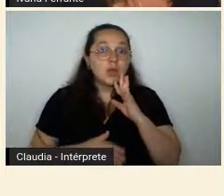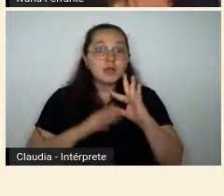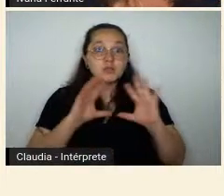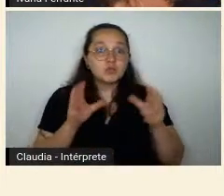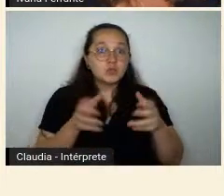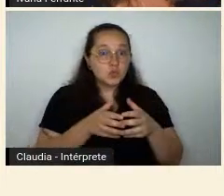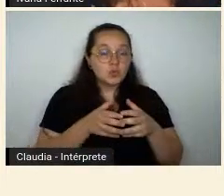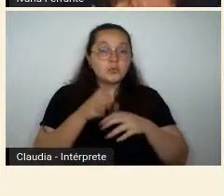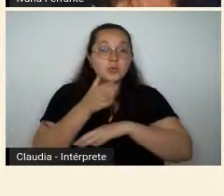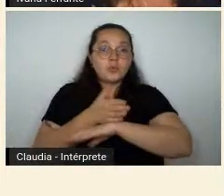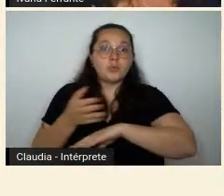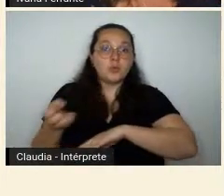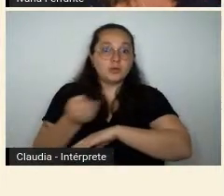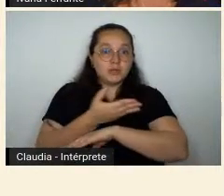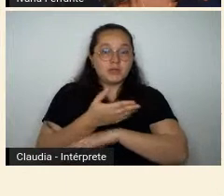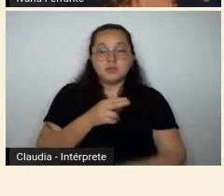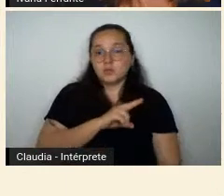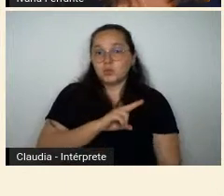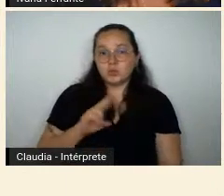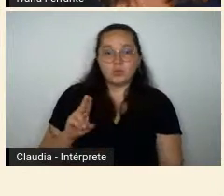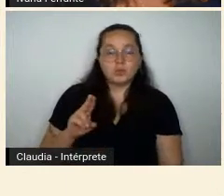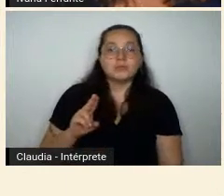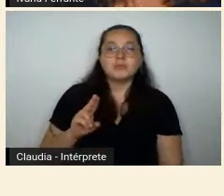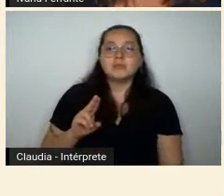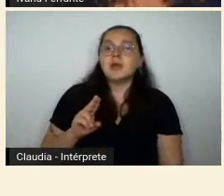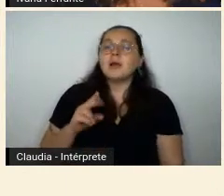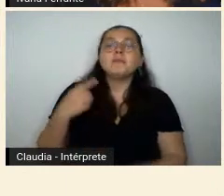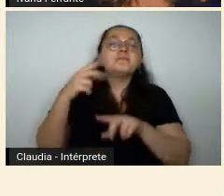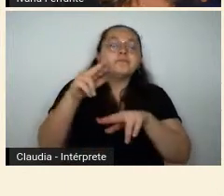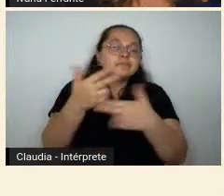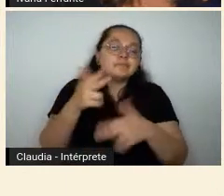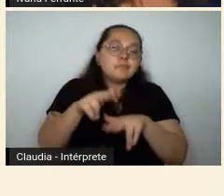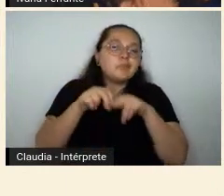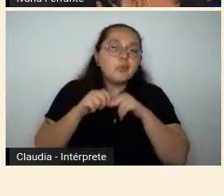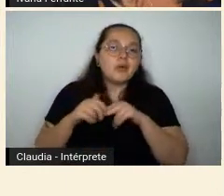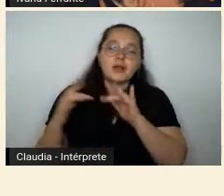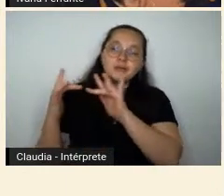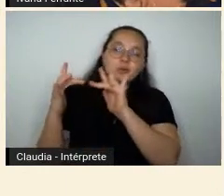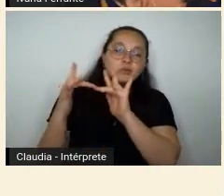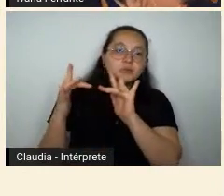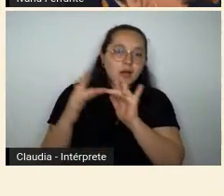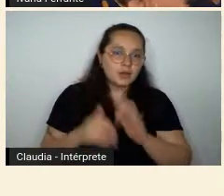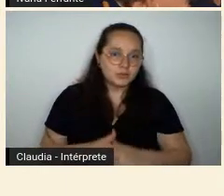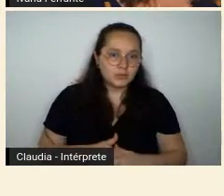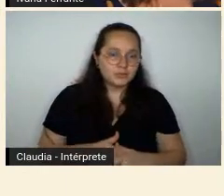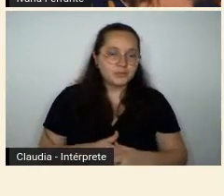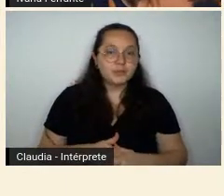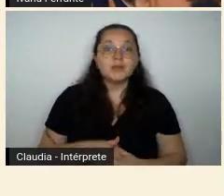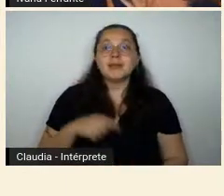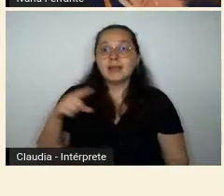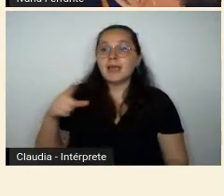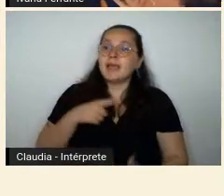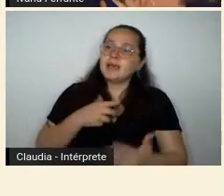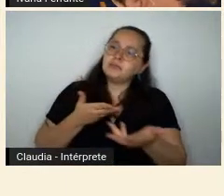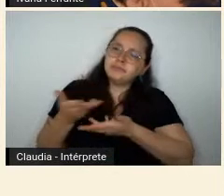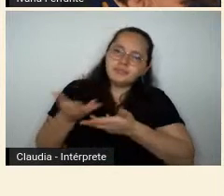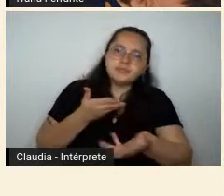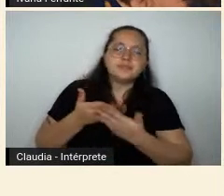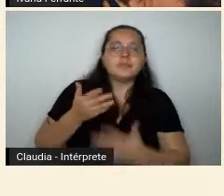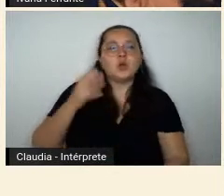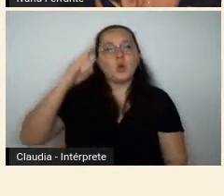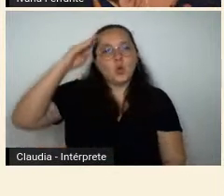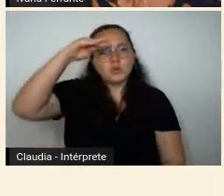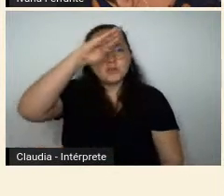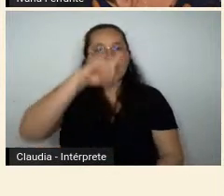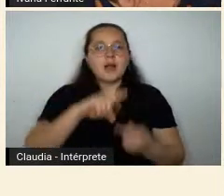modernista por meio do seu contato com o Menotti e o Delpitia. Então, ele entrava conhecimento com Oswaldo de Andrade, com o Guilherme de